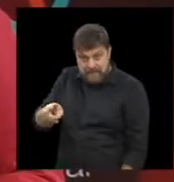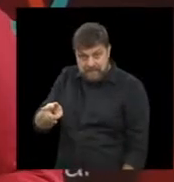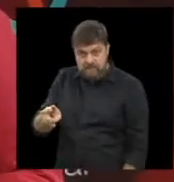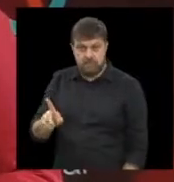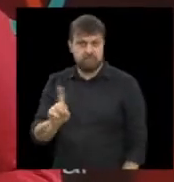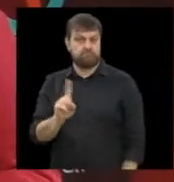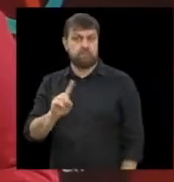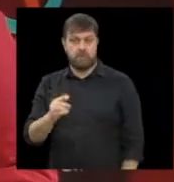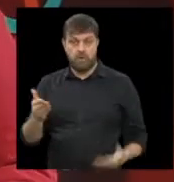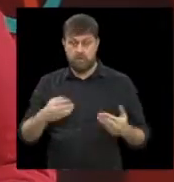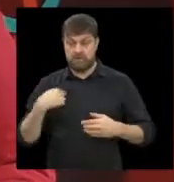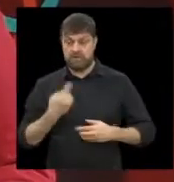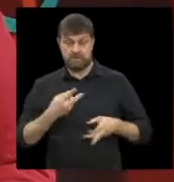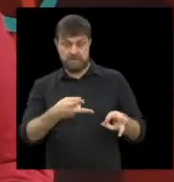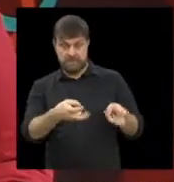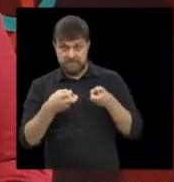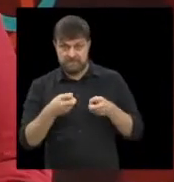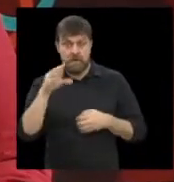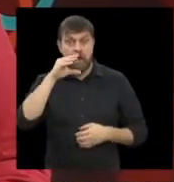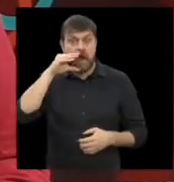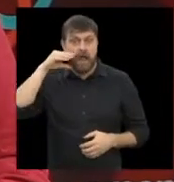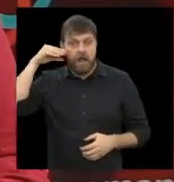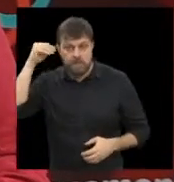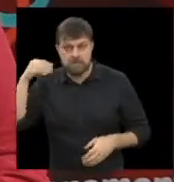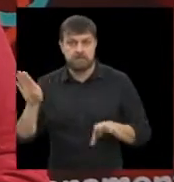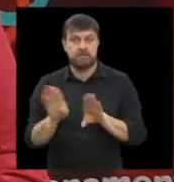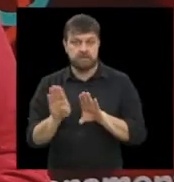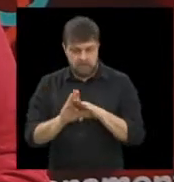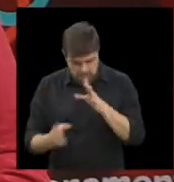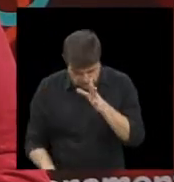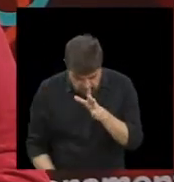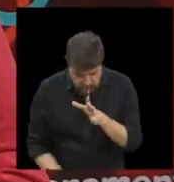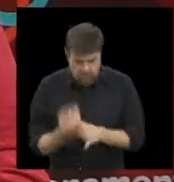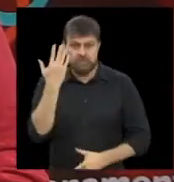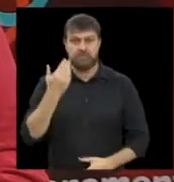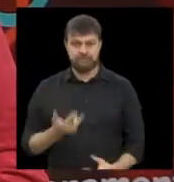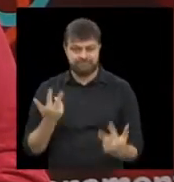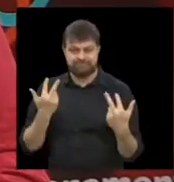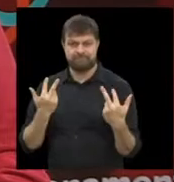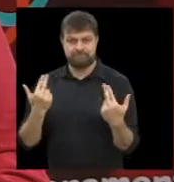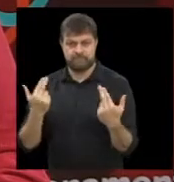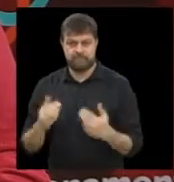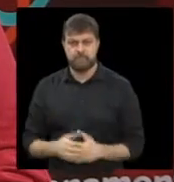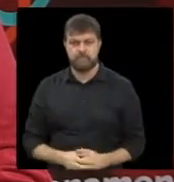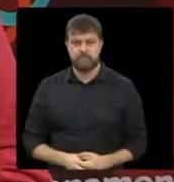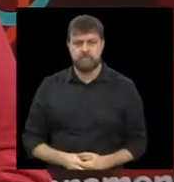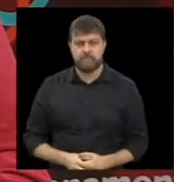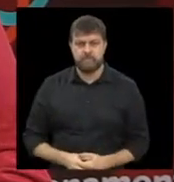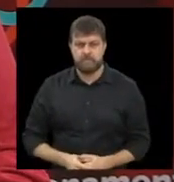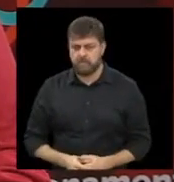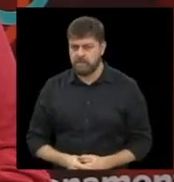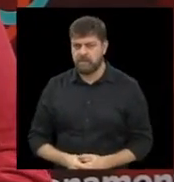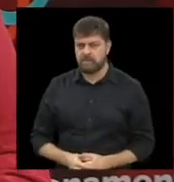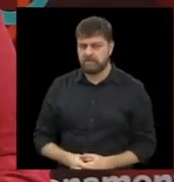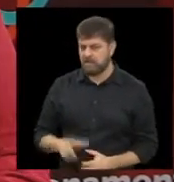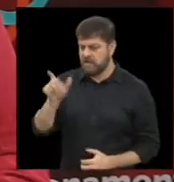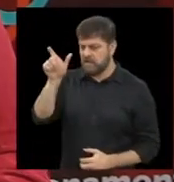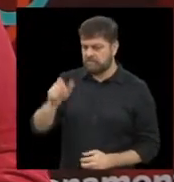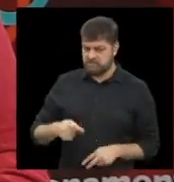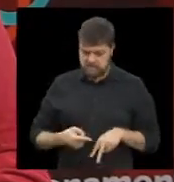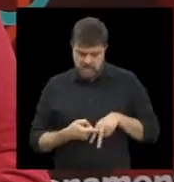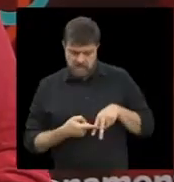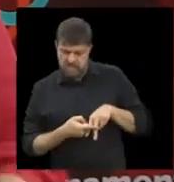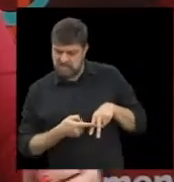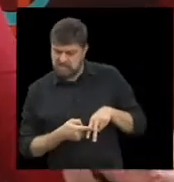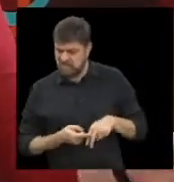não, hoje gente percebeu que entre os adolescentes está acontecendo muito isso, né. Aquela coisa de, ah, sua saia está muito curta,